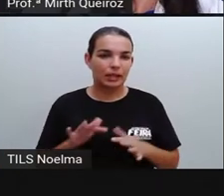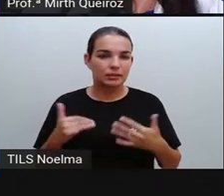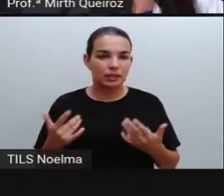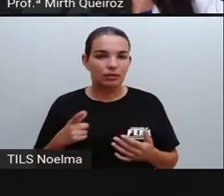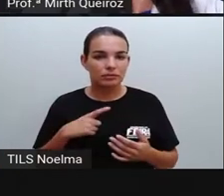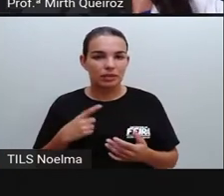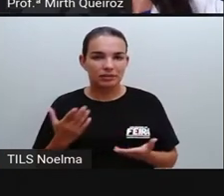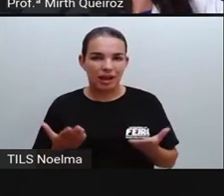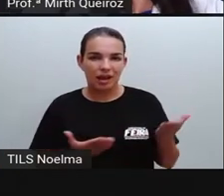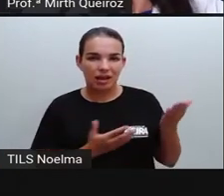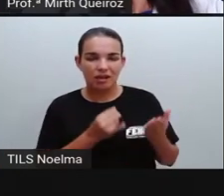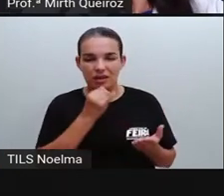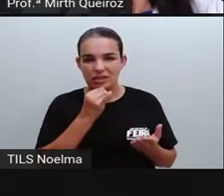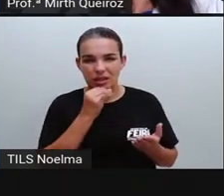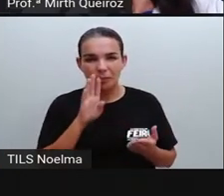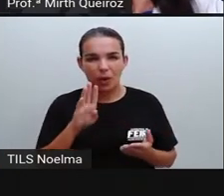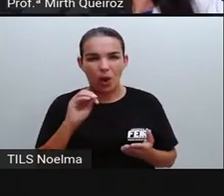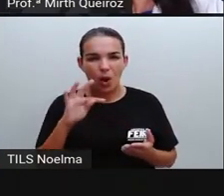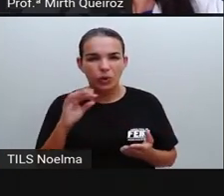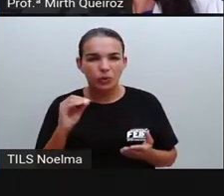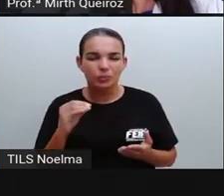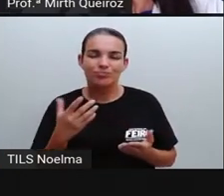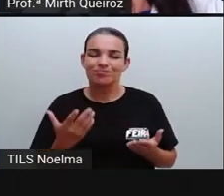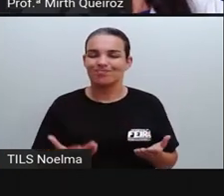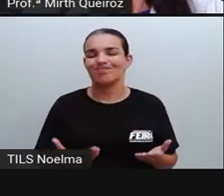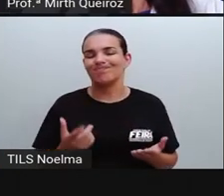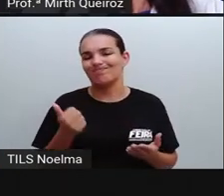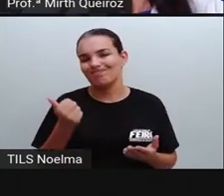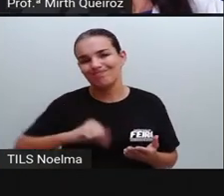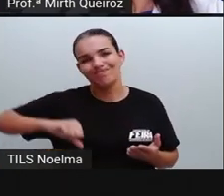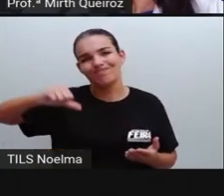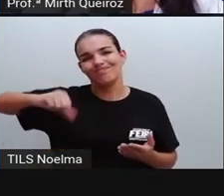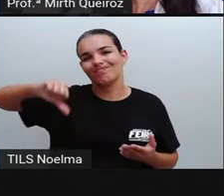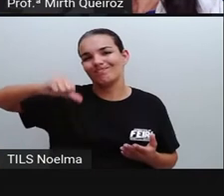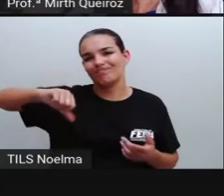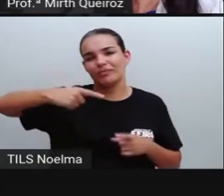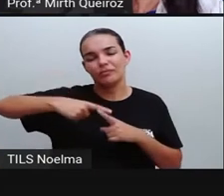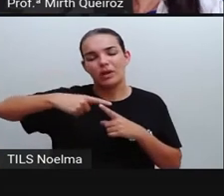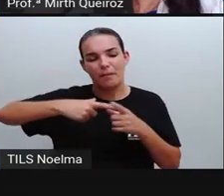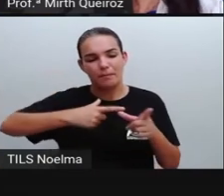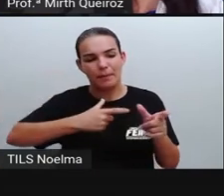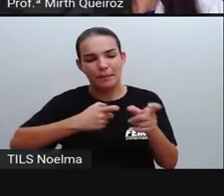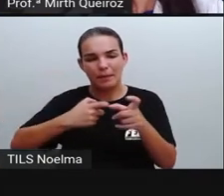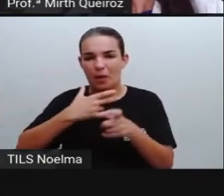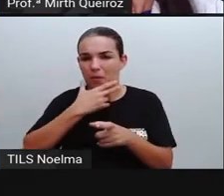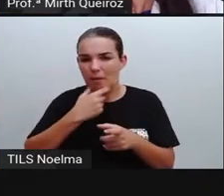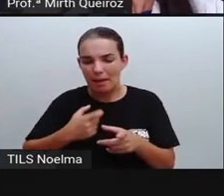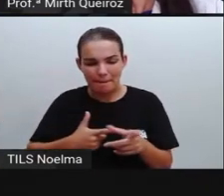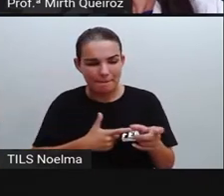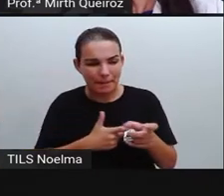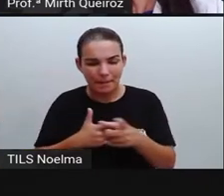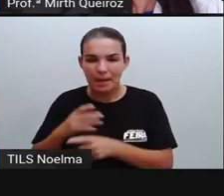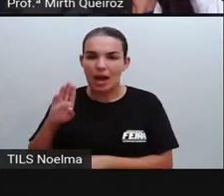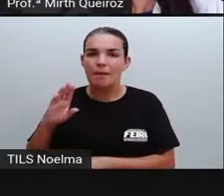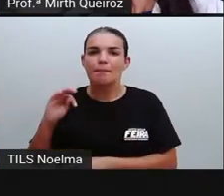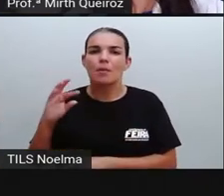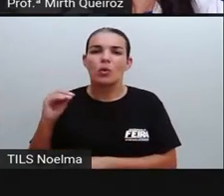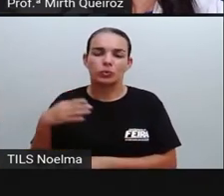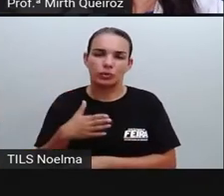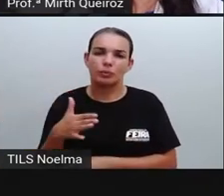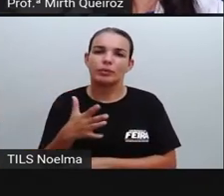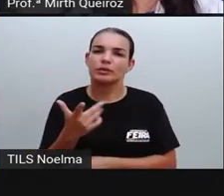aí, por exemplo, é algo grave, né? Essa prática aí do homem contra esse tipo de animal.